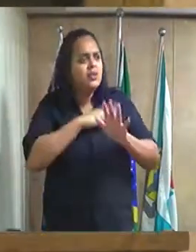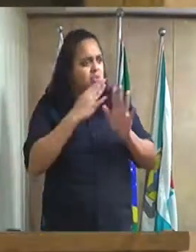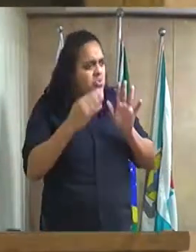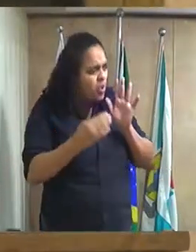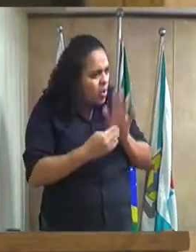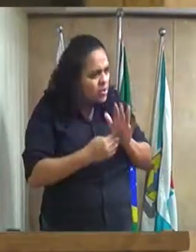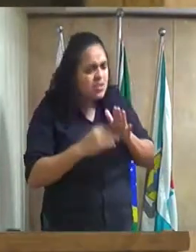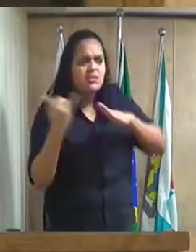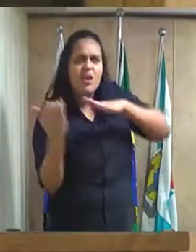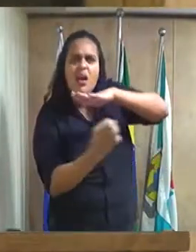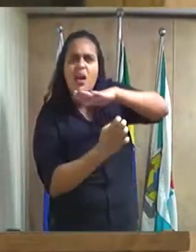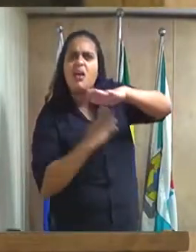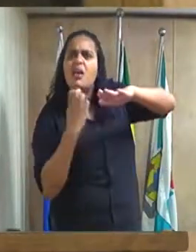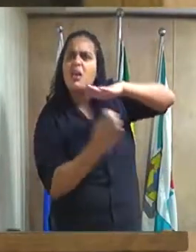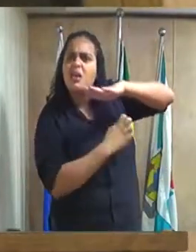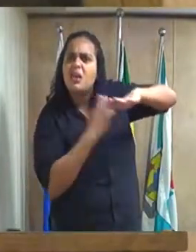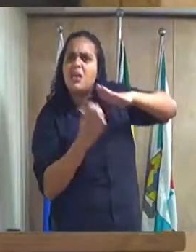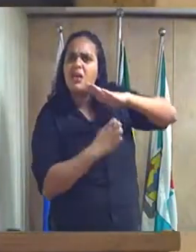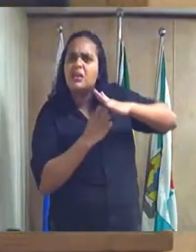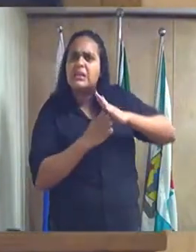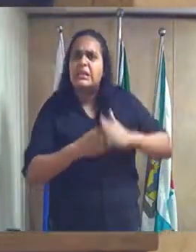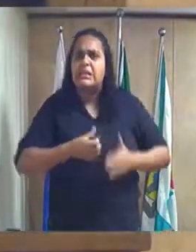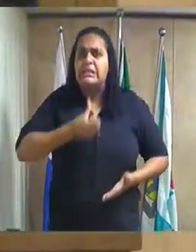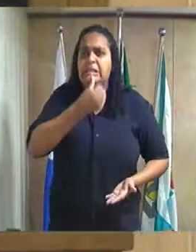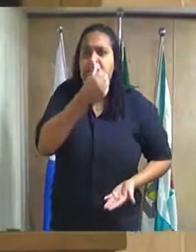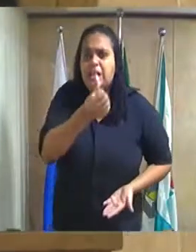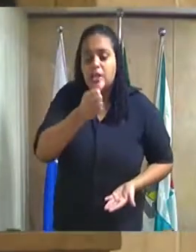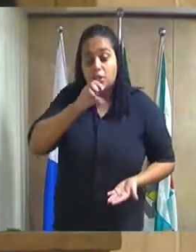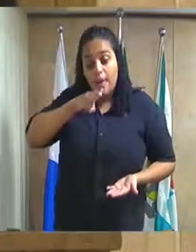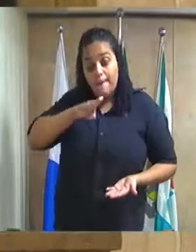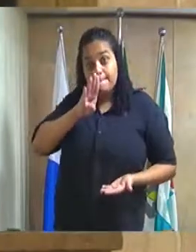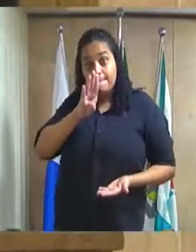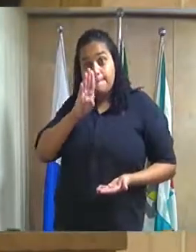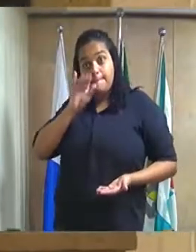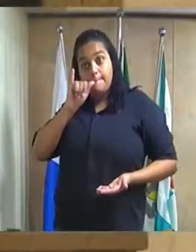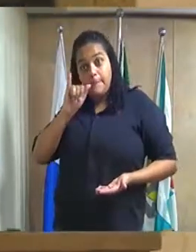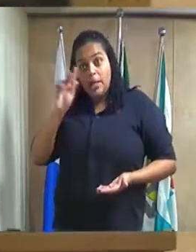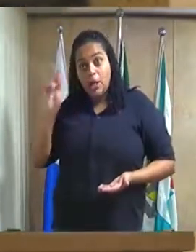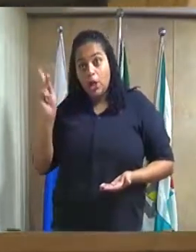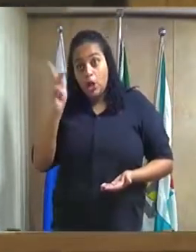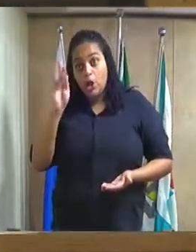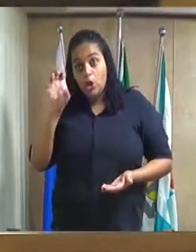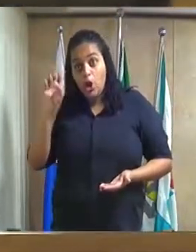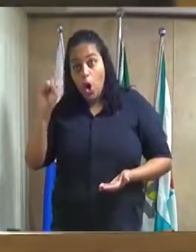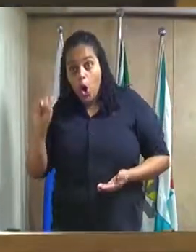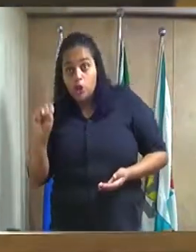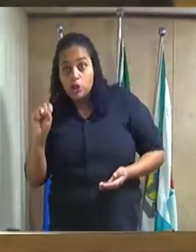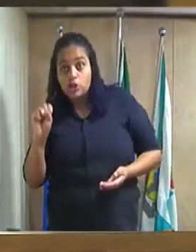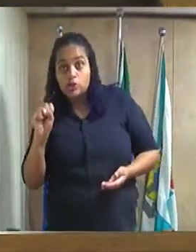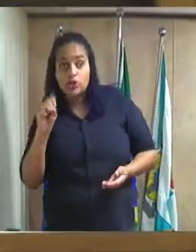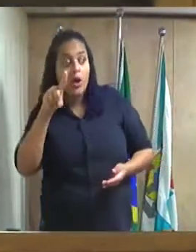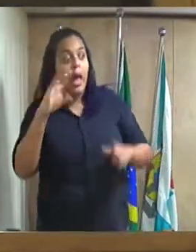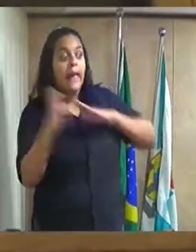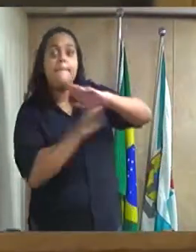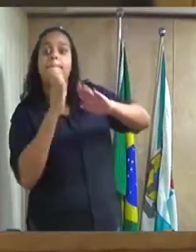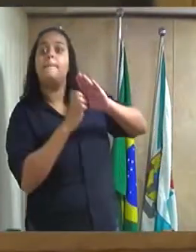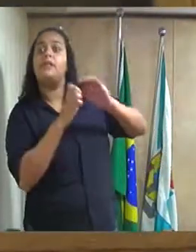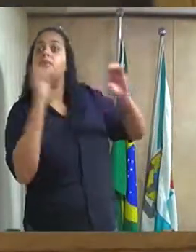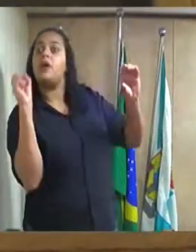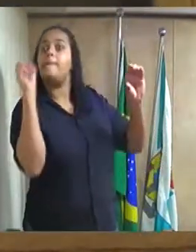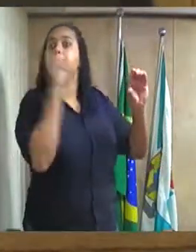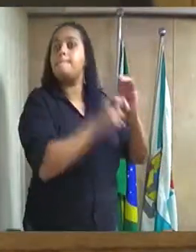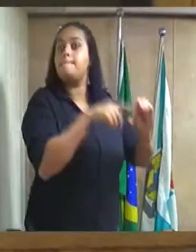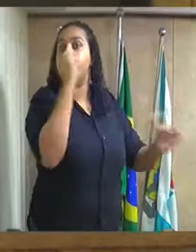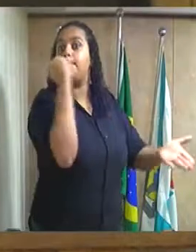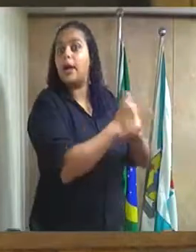ao município seis bilhões de reais que essas empresas devem ao município e metade